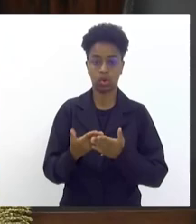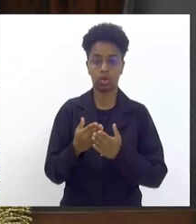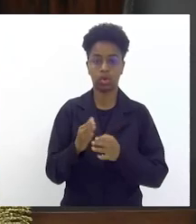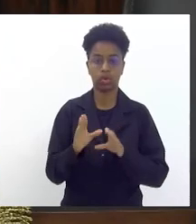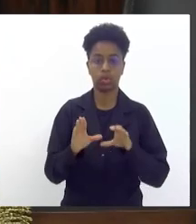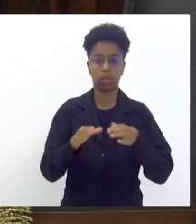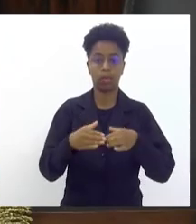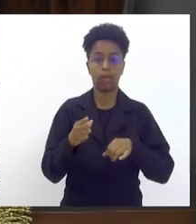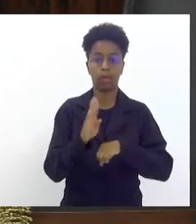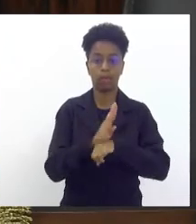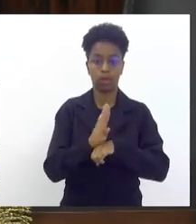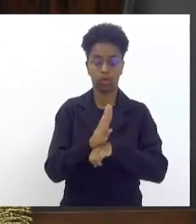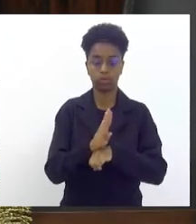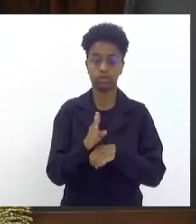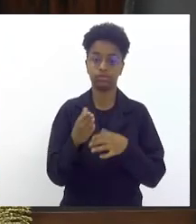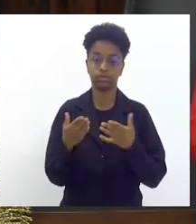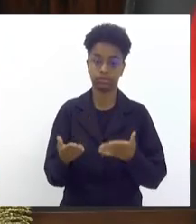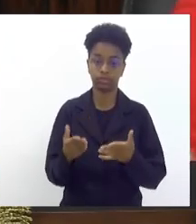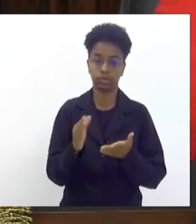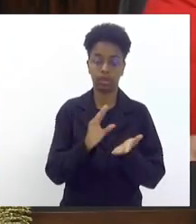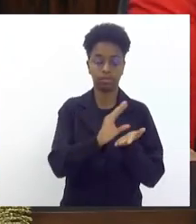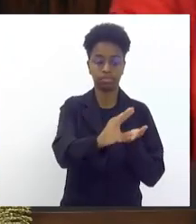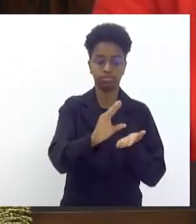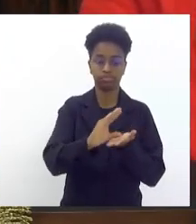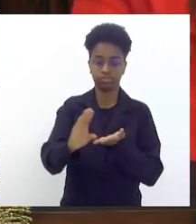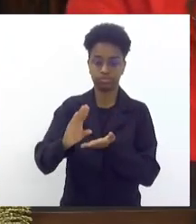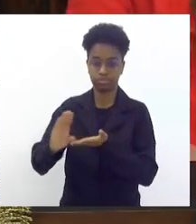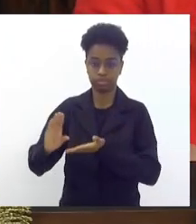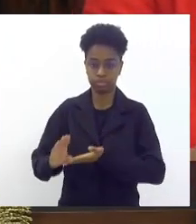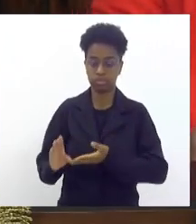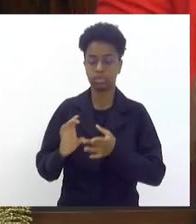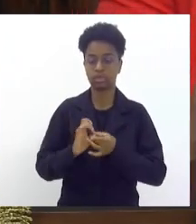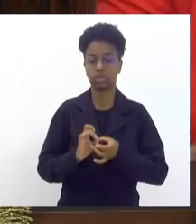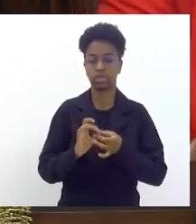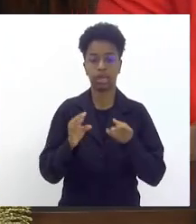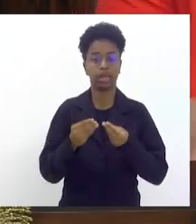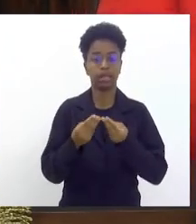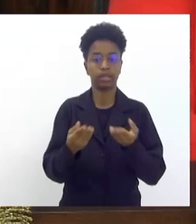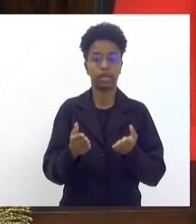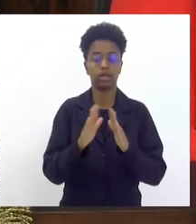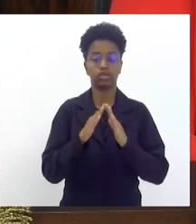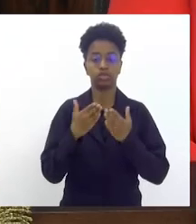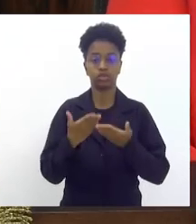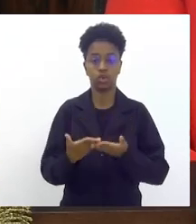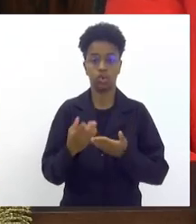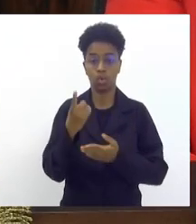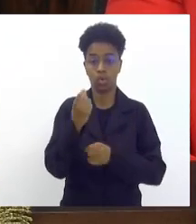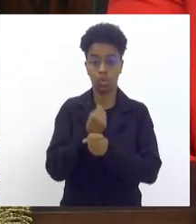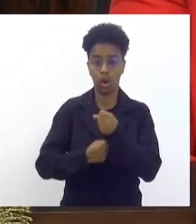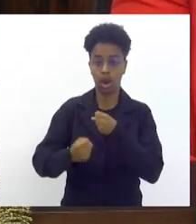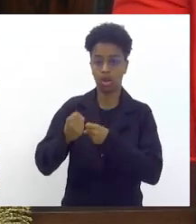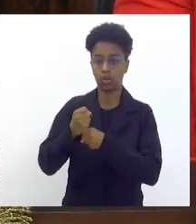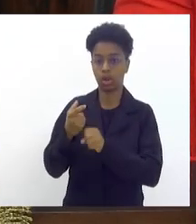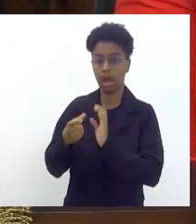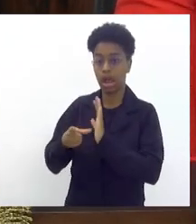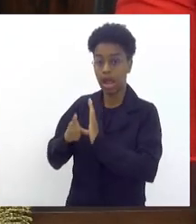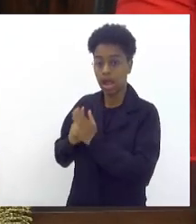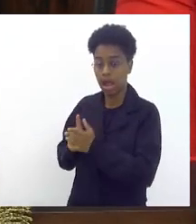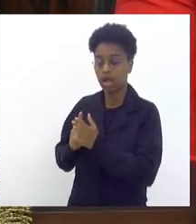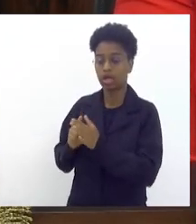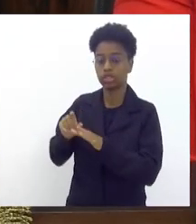esses recursos vão ser disponibilizados para as escolas um ano antes dos